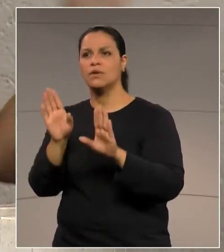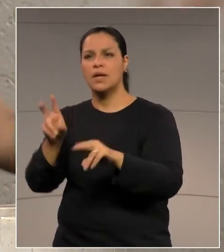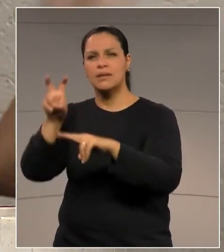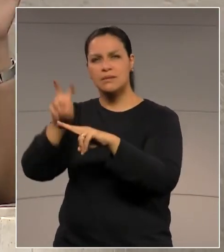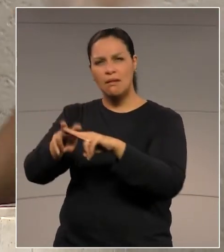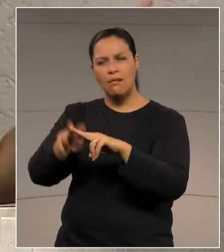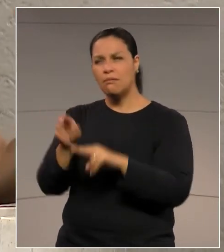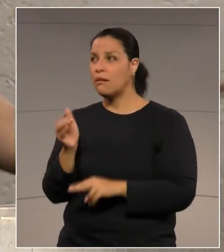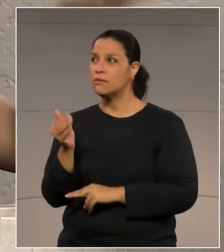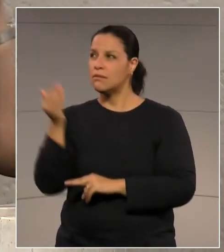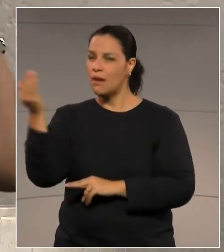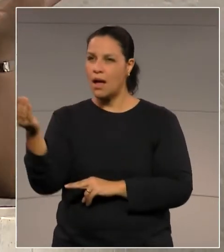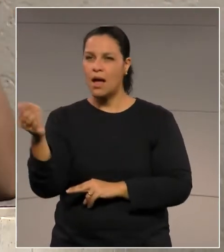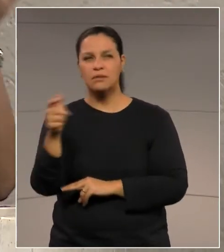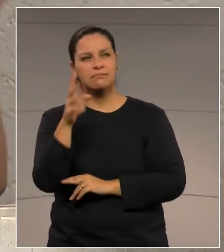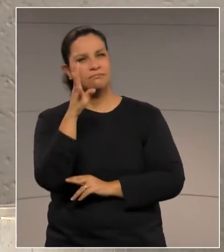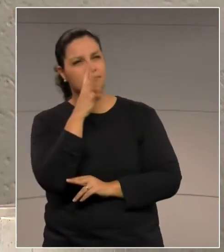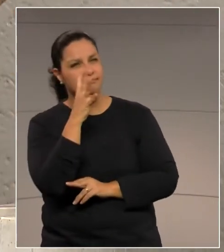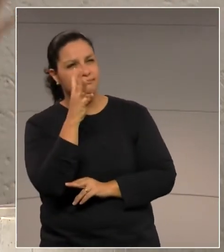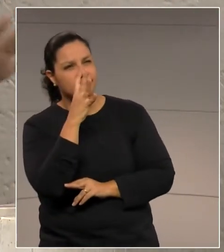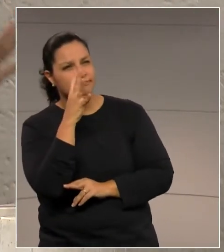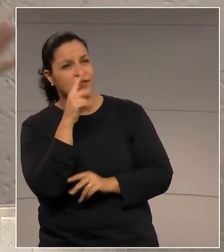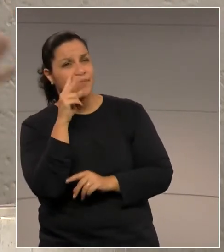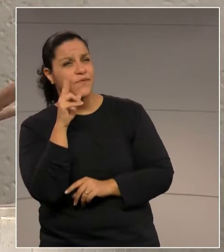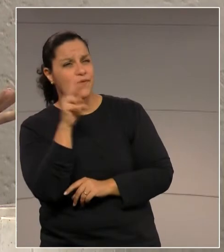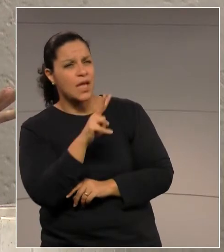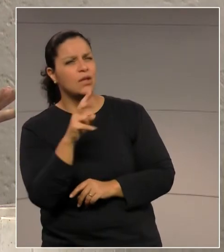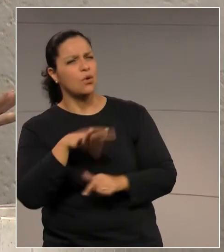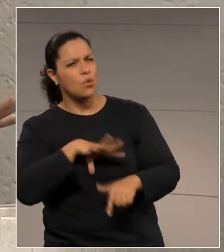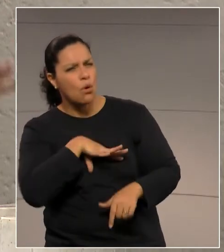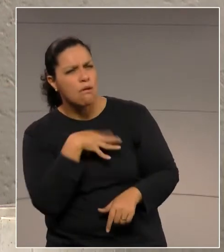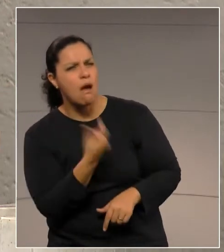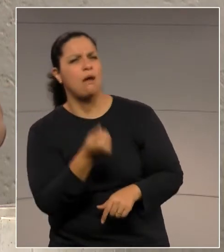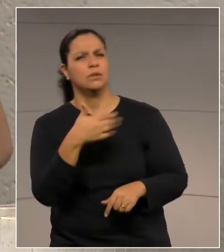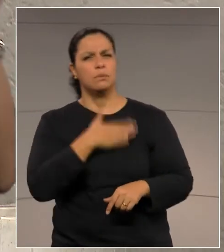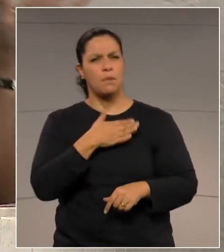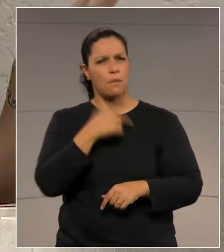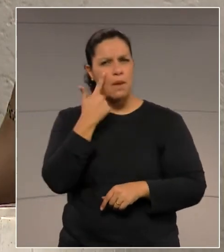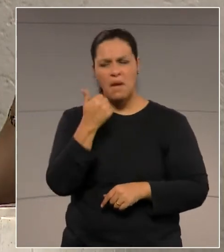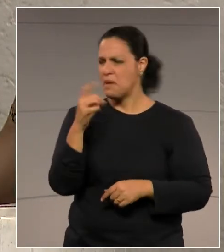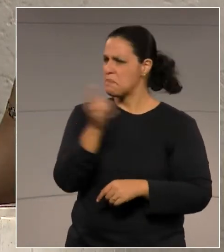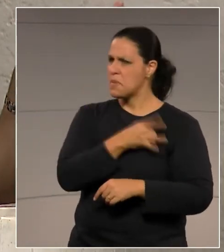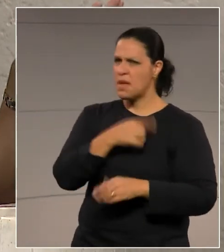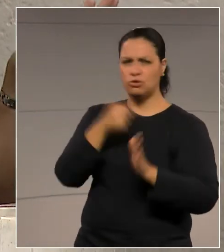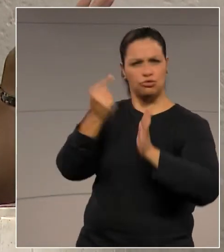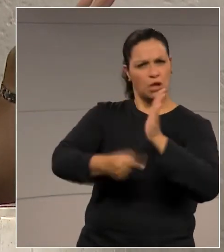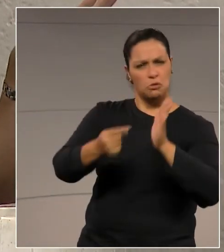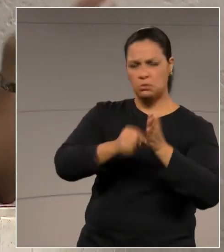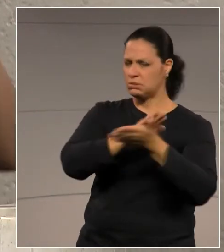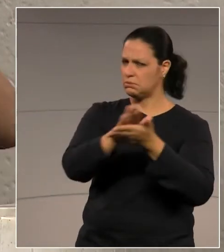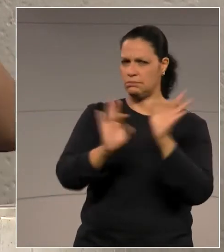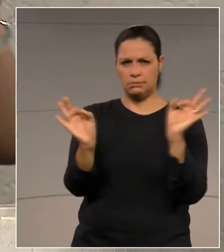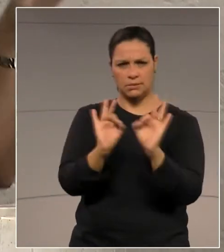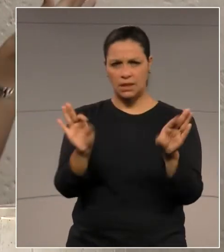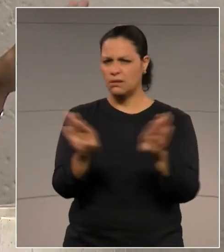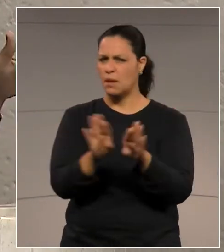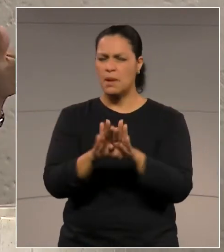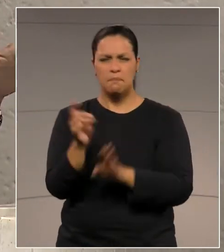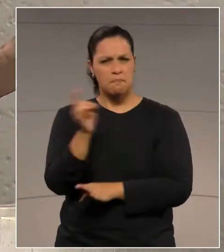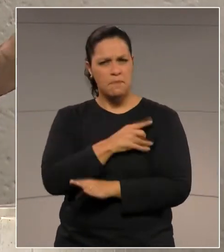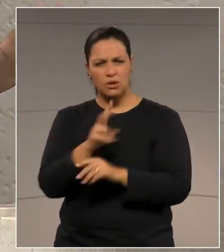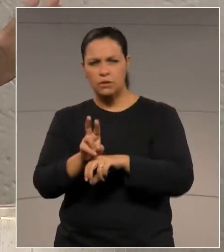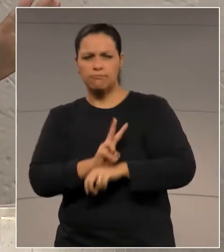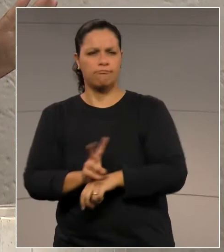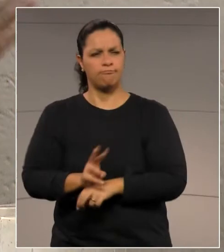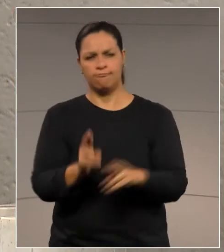sentada aqui ao lado, admirando a coragem do meu pai, que não tinha medo de denunciar, que não tinha medo de